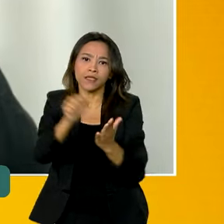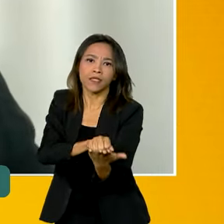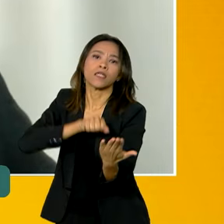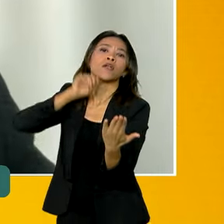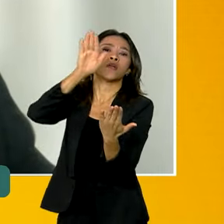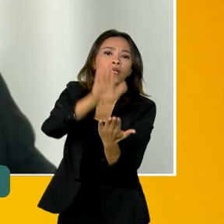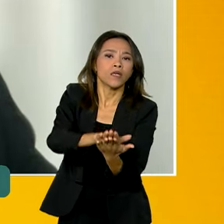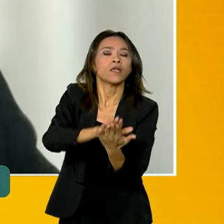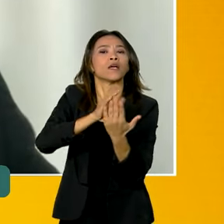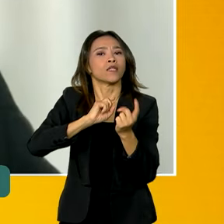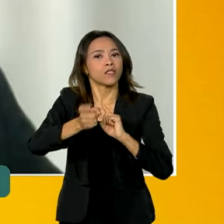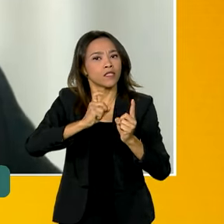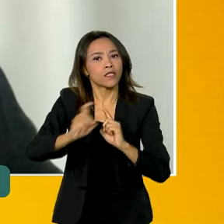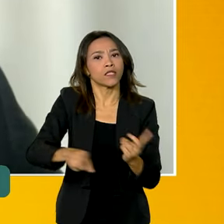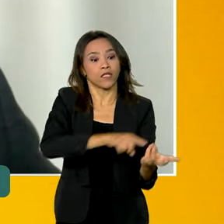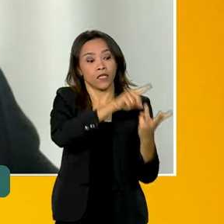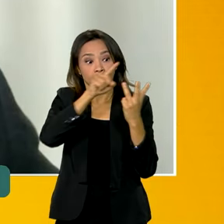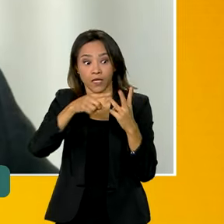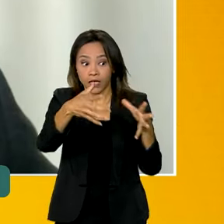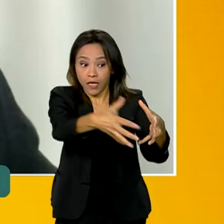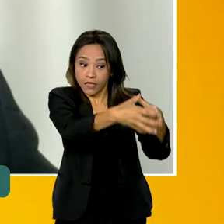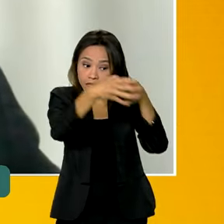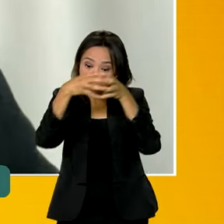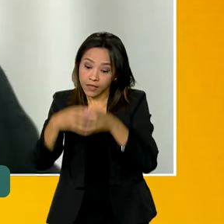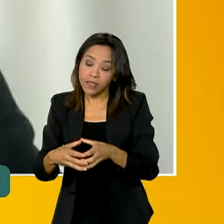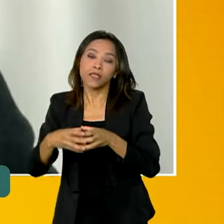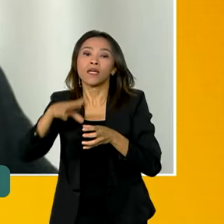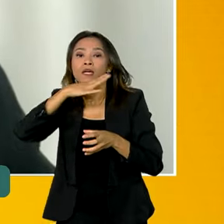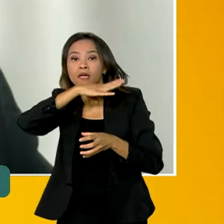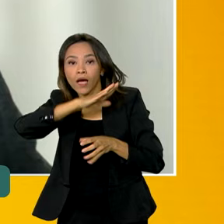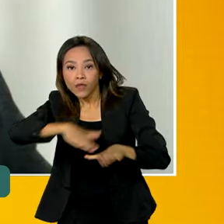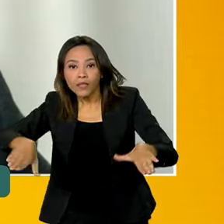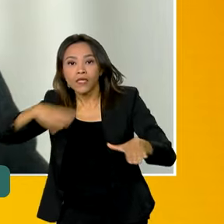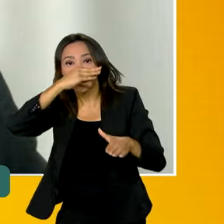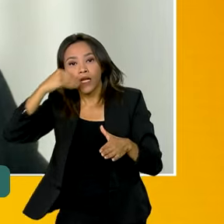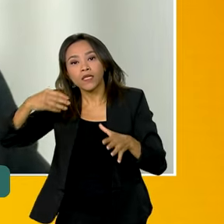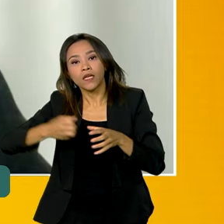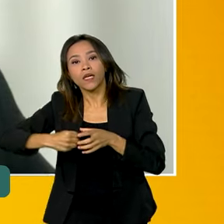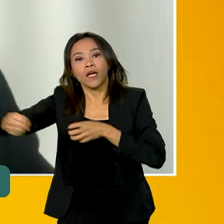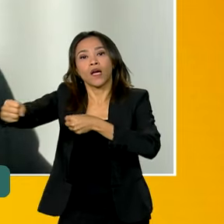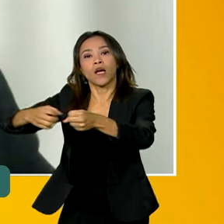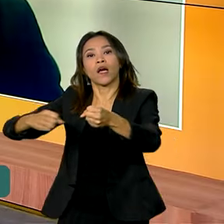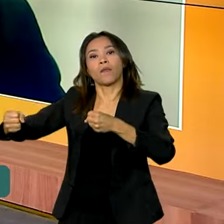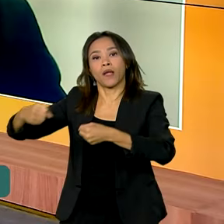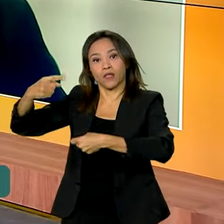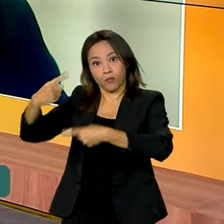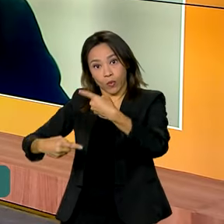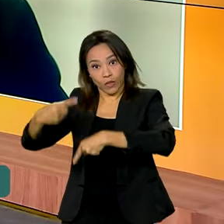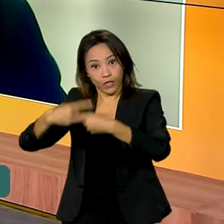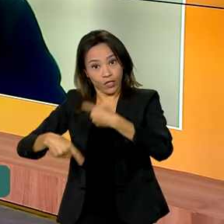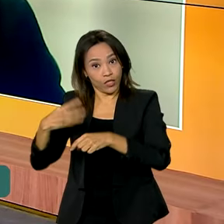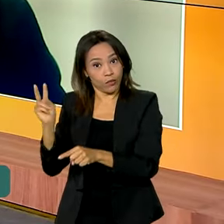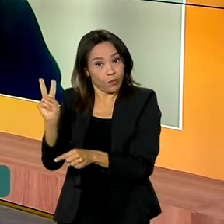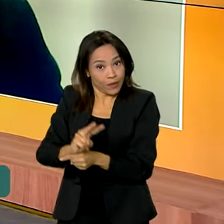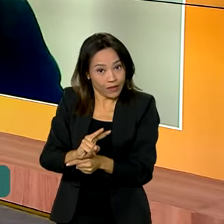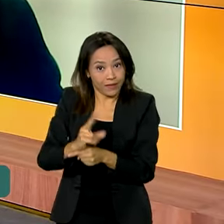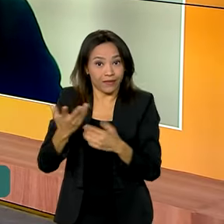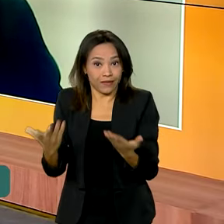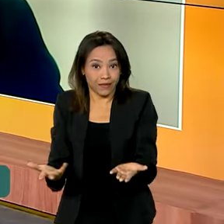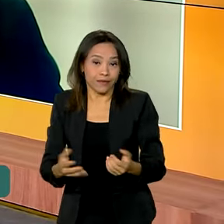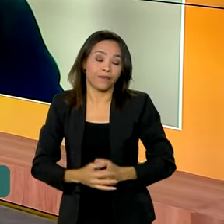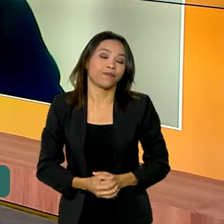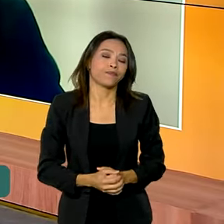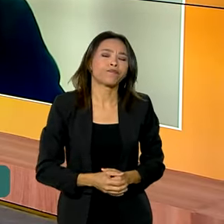administrativas e o encaminhamento dessas crianças e adolescentes para as políticas públicas de proteção. Excelente. Agora, Roberto,